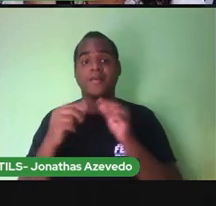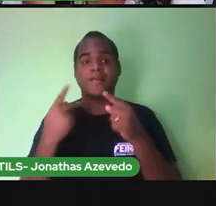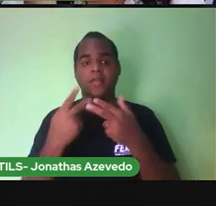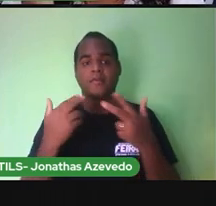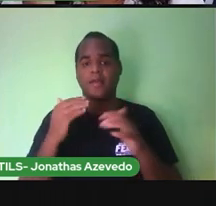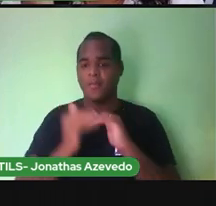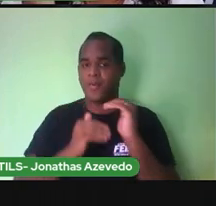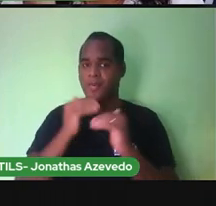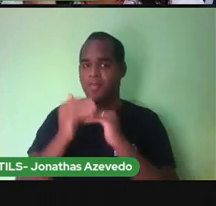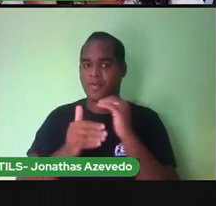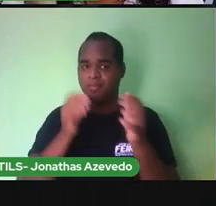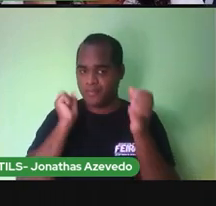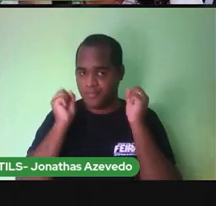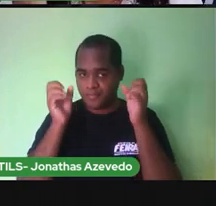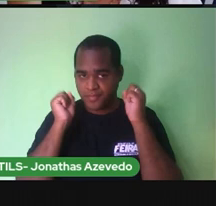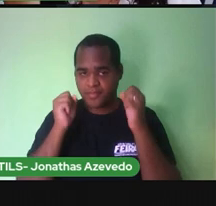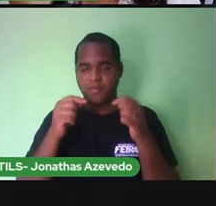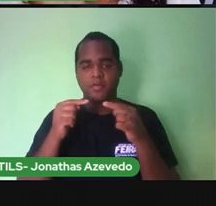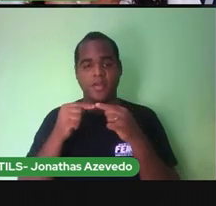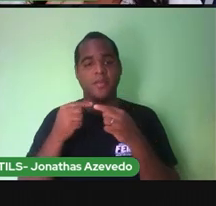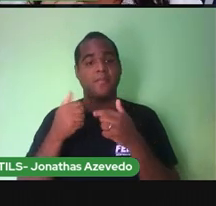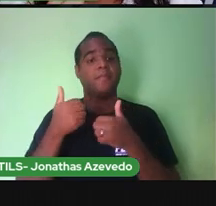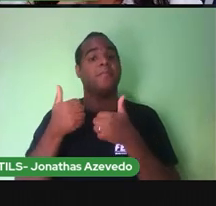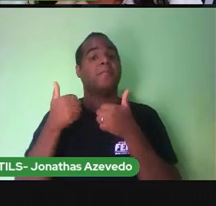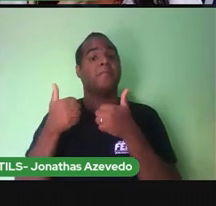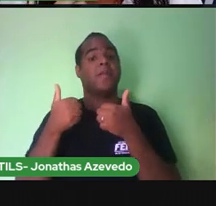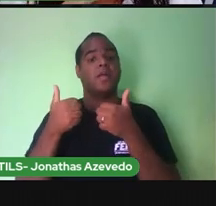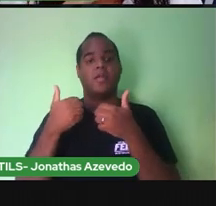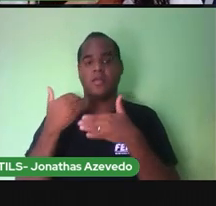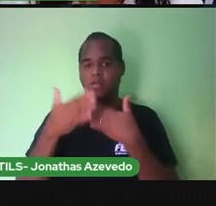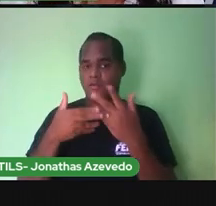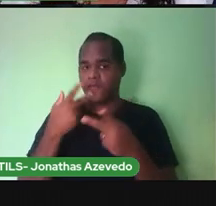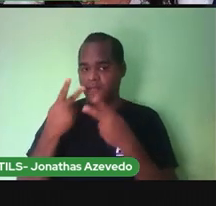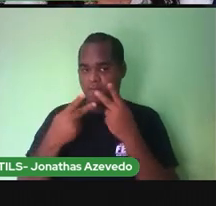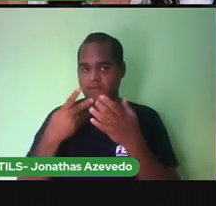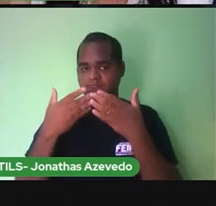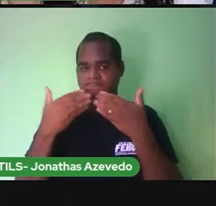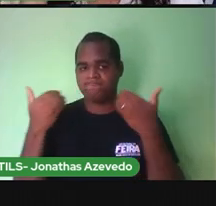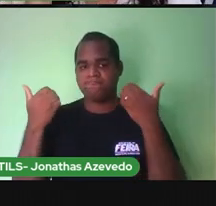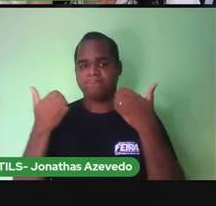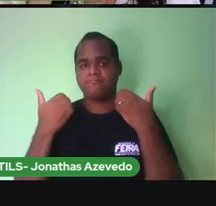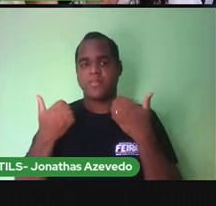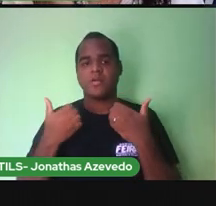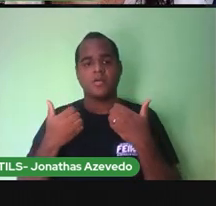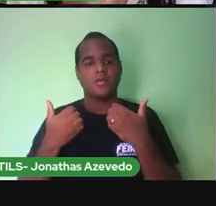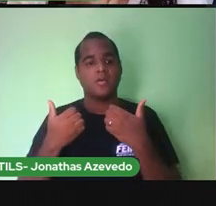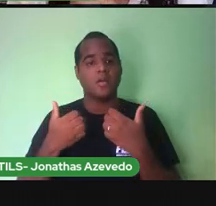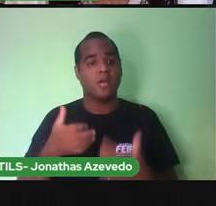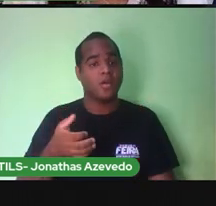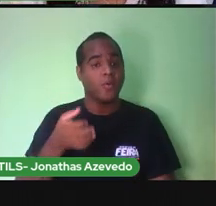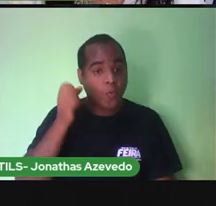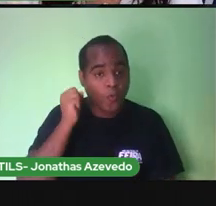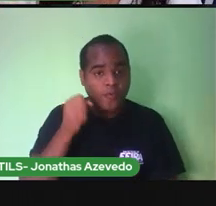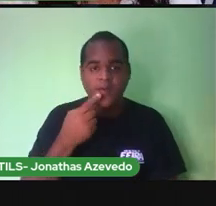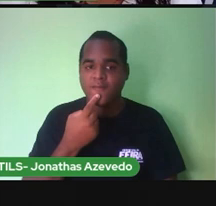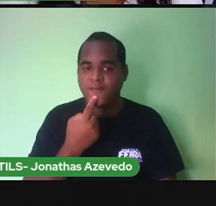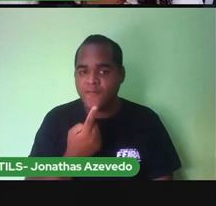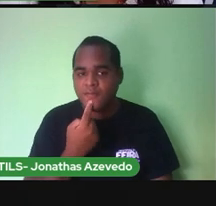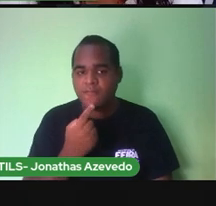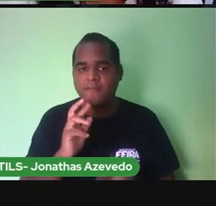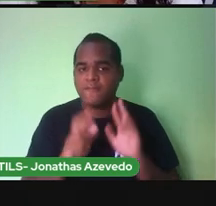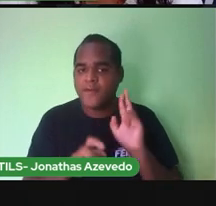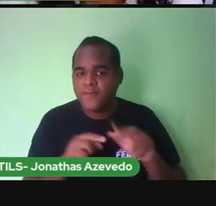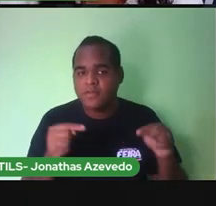Nós precisamos ouvir bem pra falar melhor. E quando a gente ouve e fala melhor, a gente também